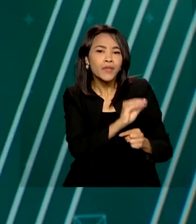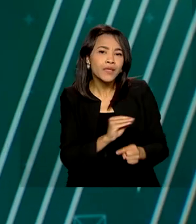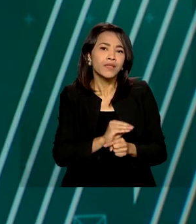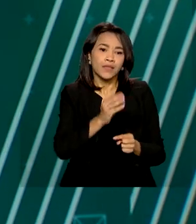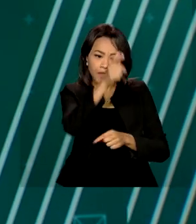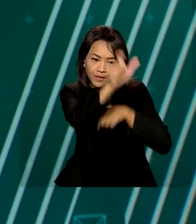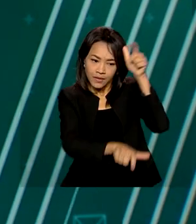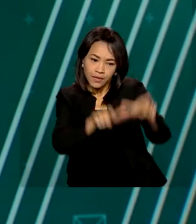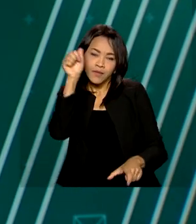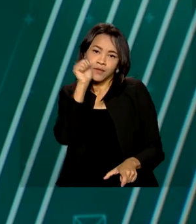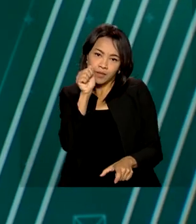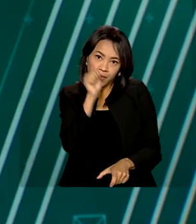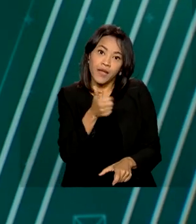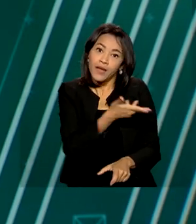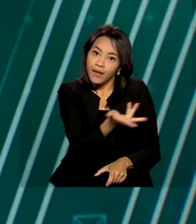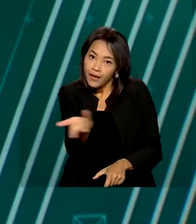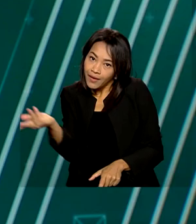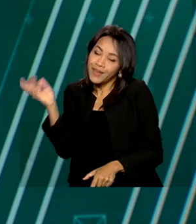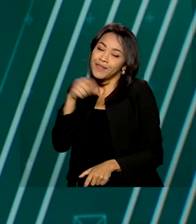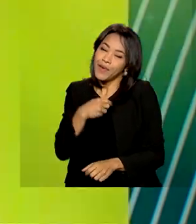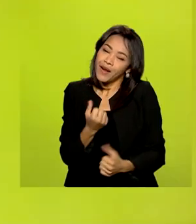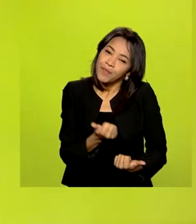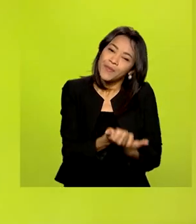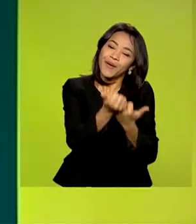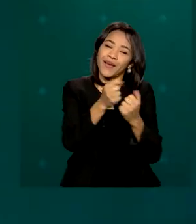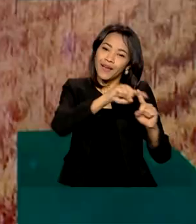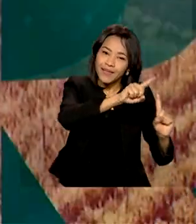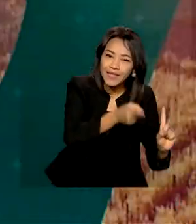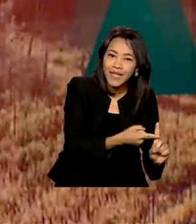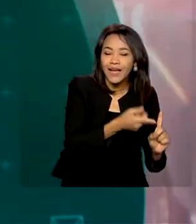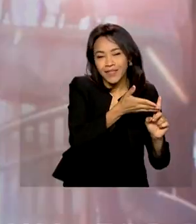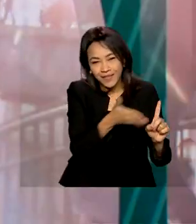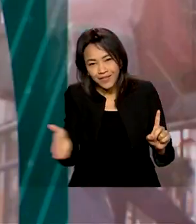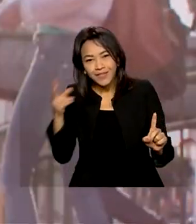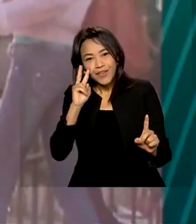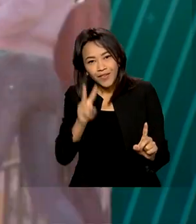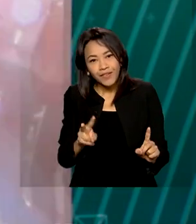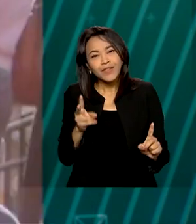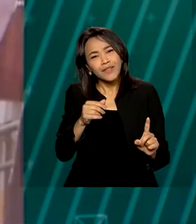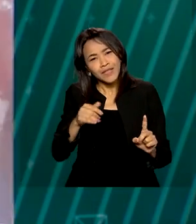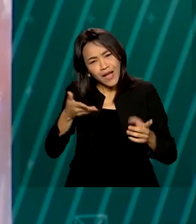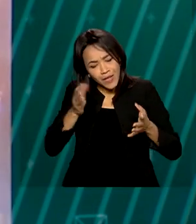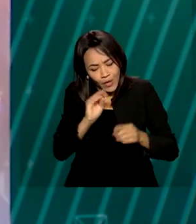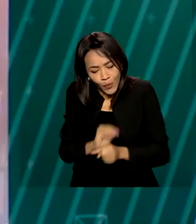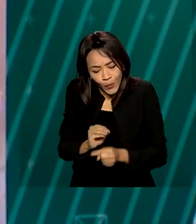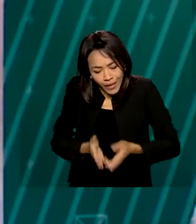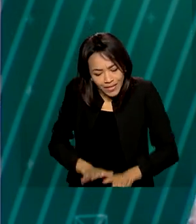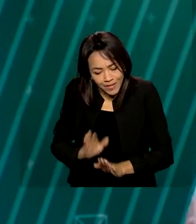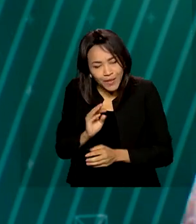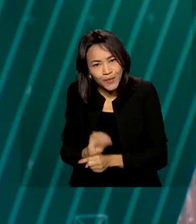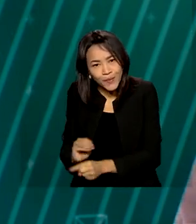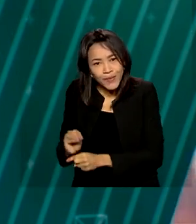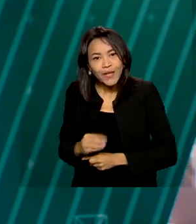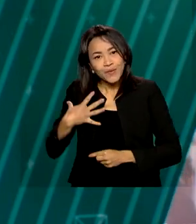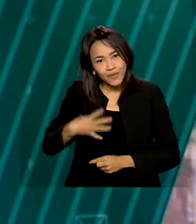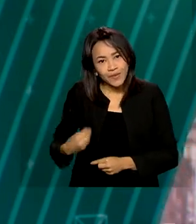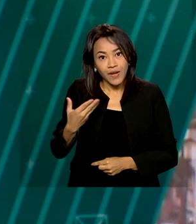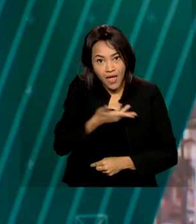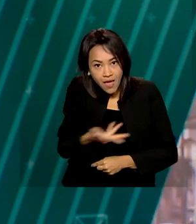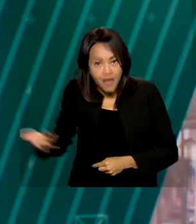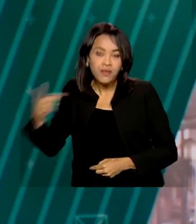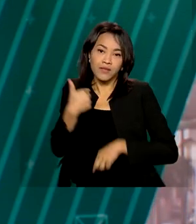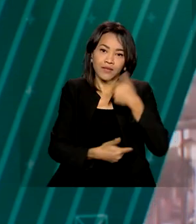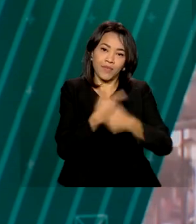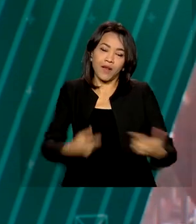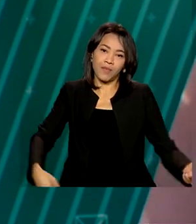da dignidade das mulheres para ampará-las na maternidade, desde a concepção até o cuidado com os filhos. O trabalho é realizado